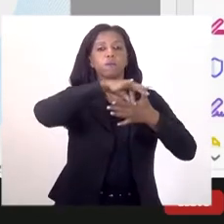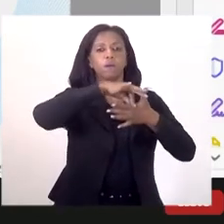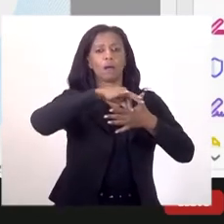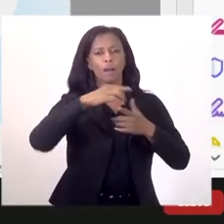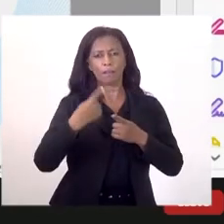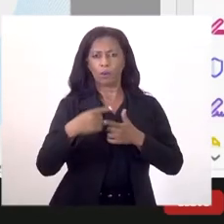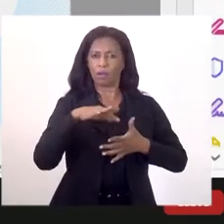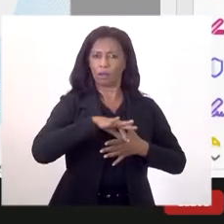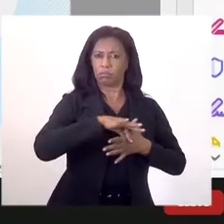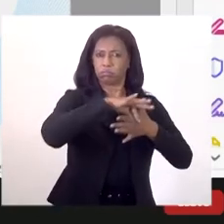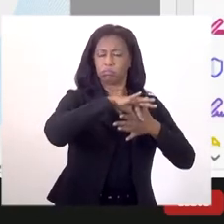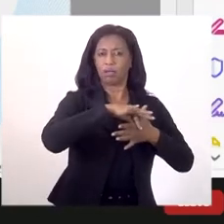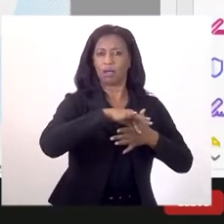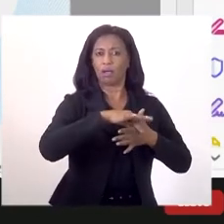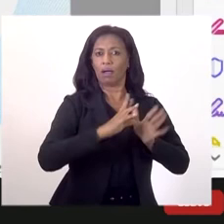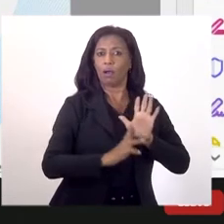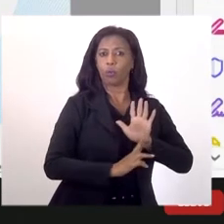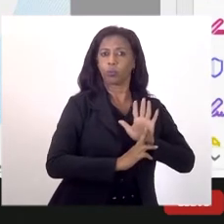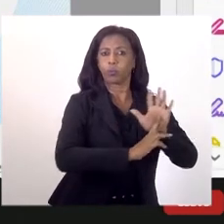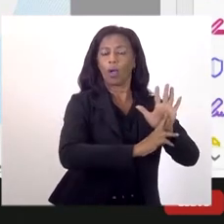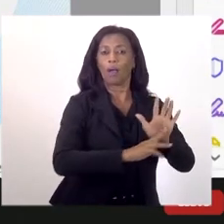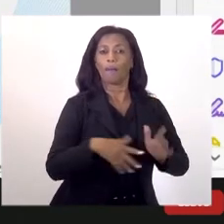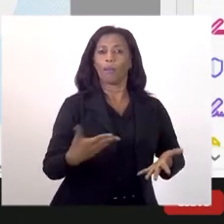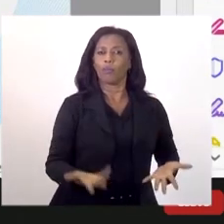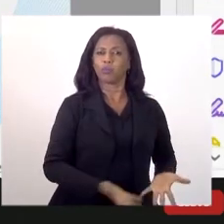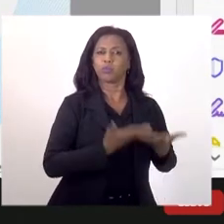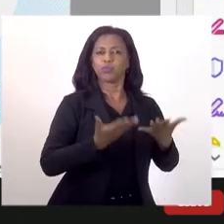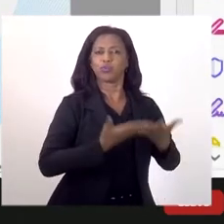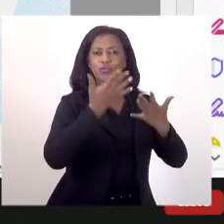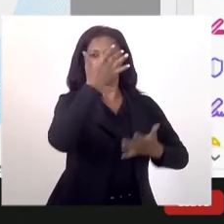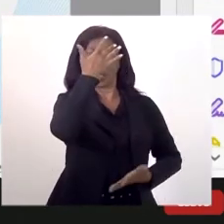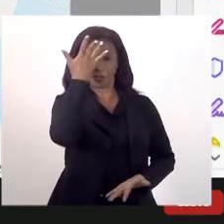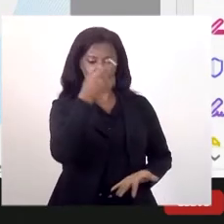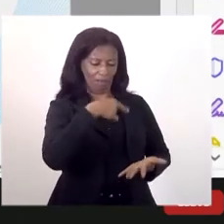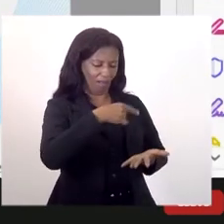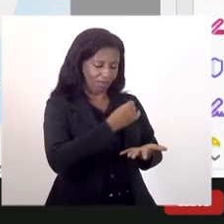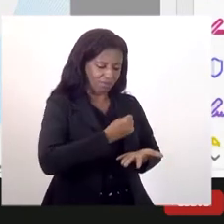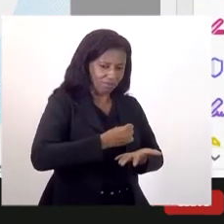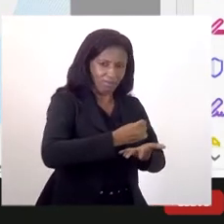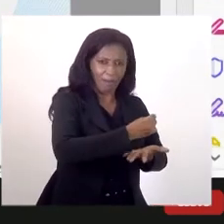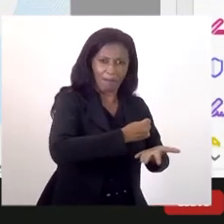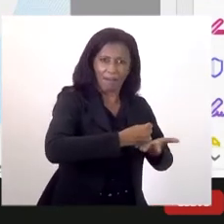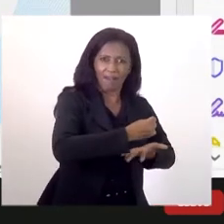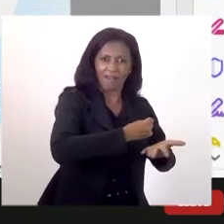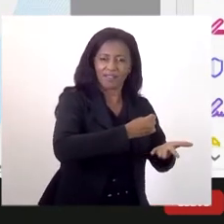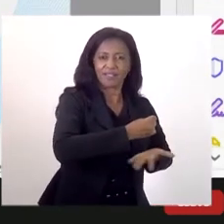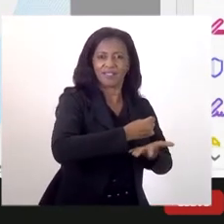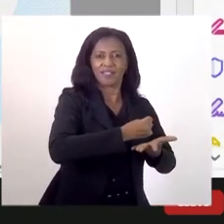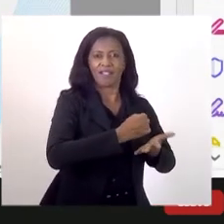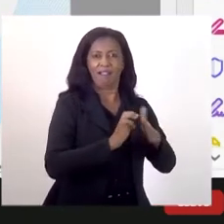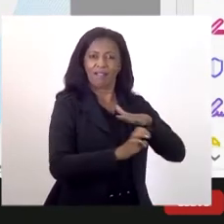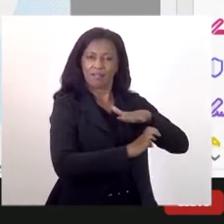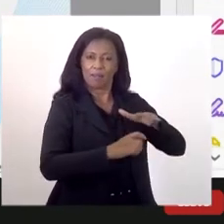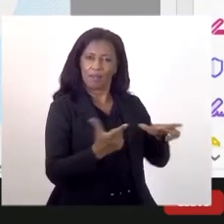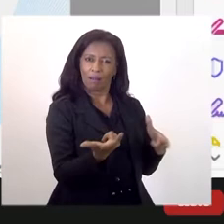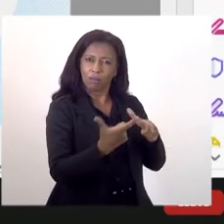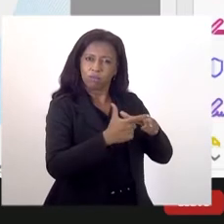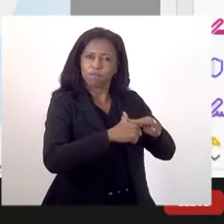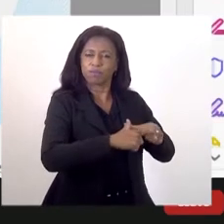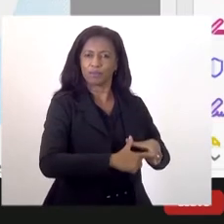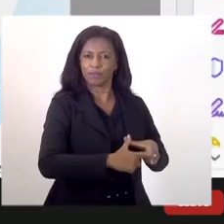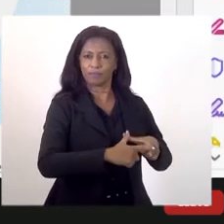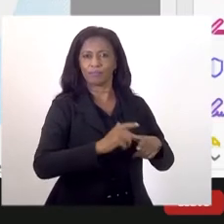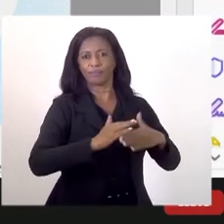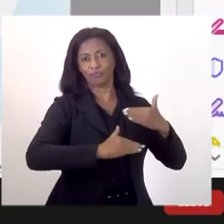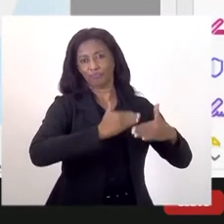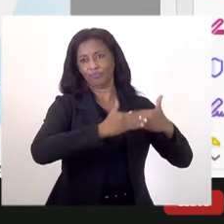nas representatividades? Para que a consiga motivar aqueles que estão na base, os produtores, as empresas que